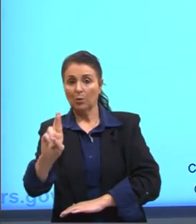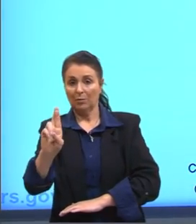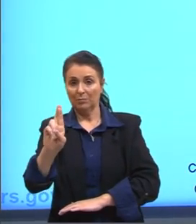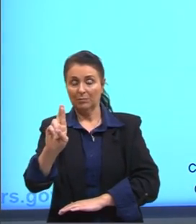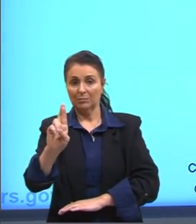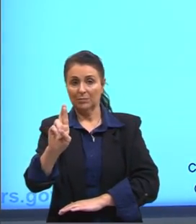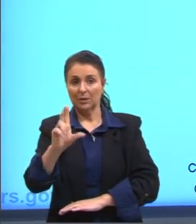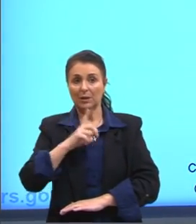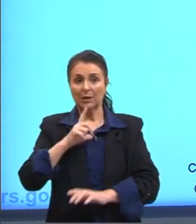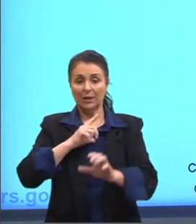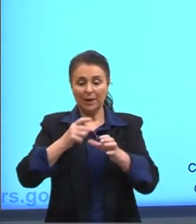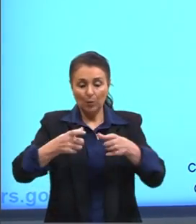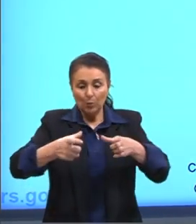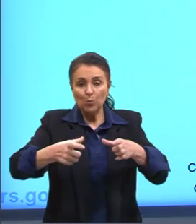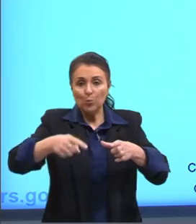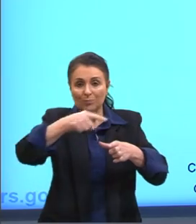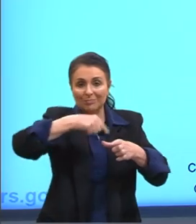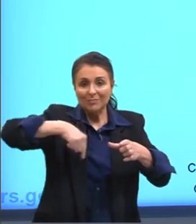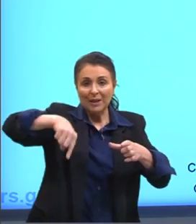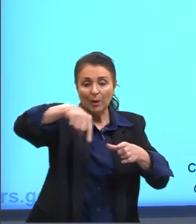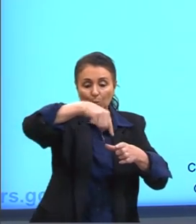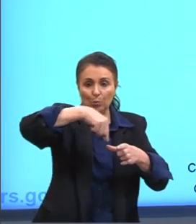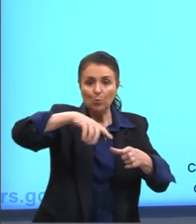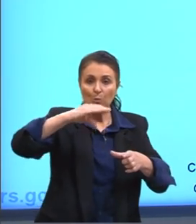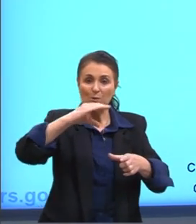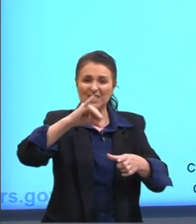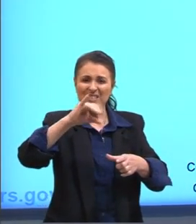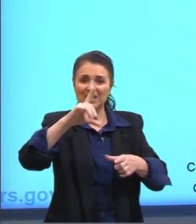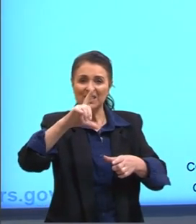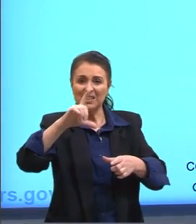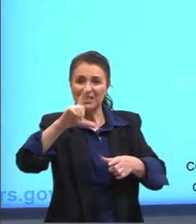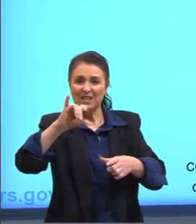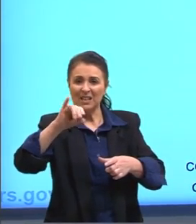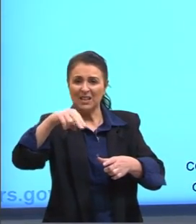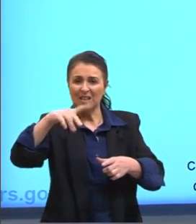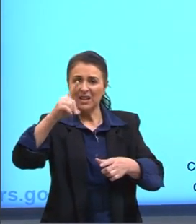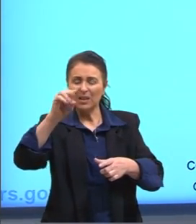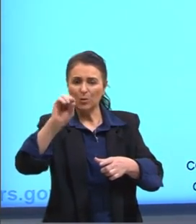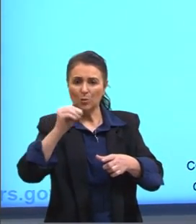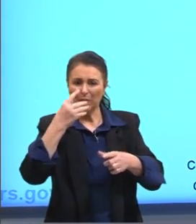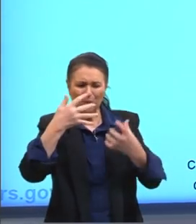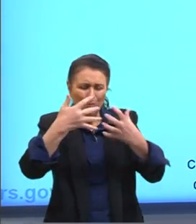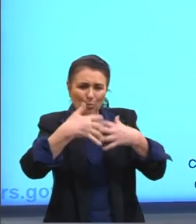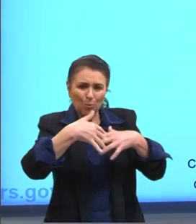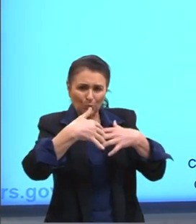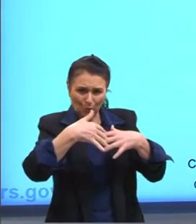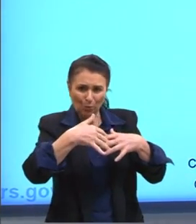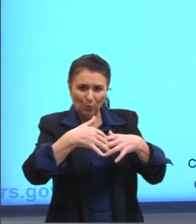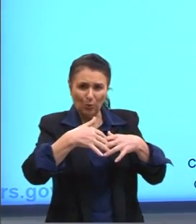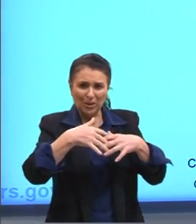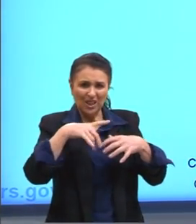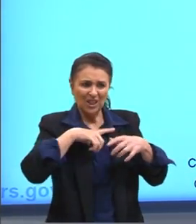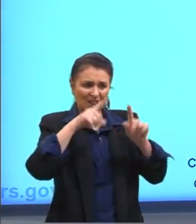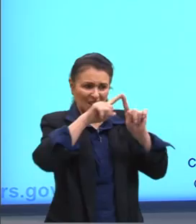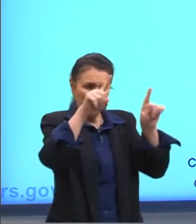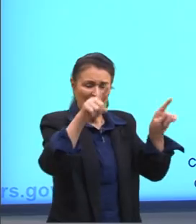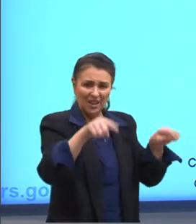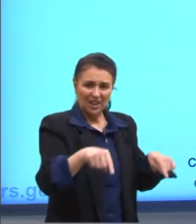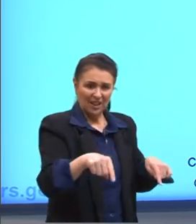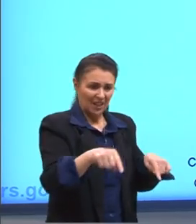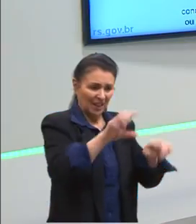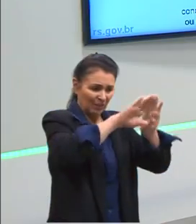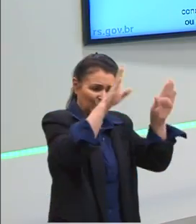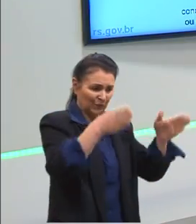cilindro que a gente tem aqui, né? É uma forma de um motorzinho, tá? Na geladeira. Algumas geladeiras é possível, né? A gente visualizar